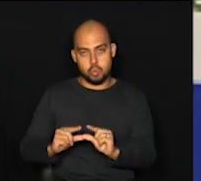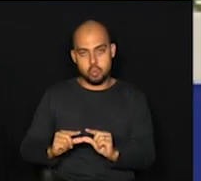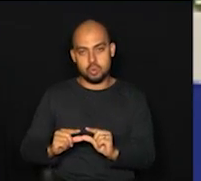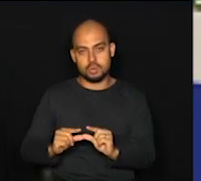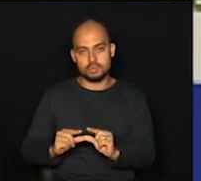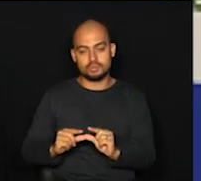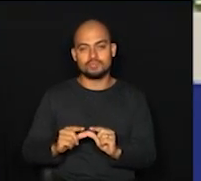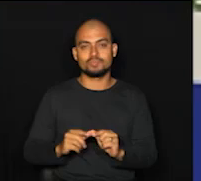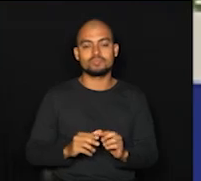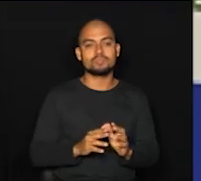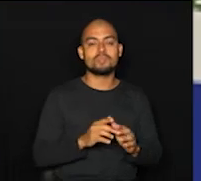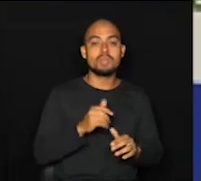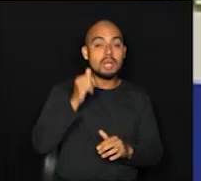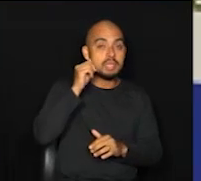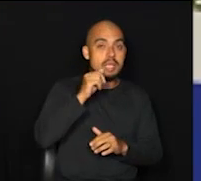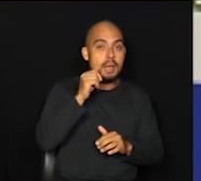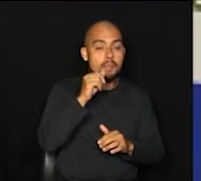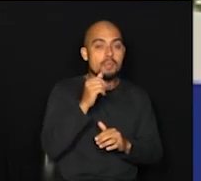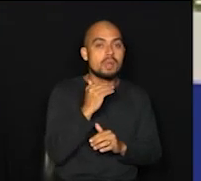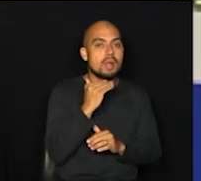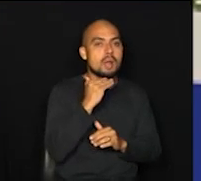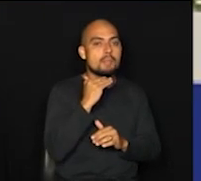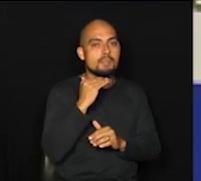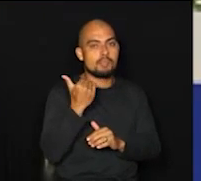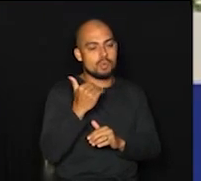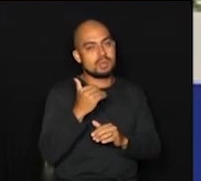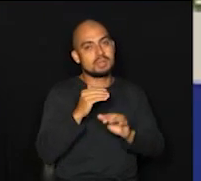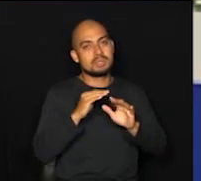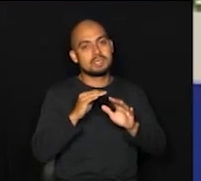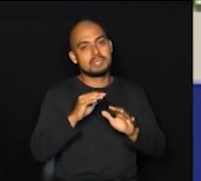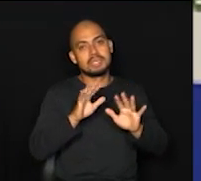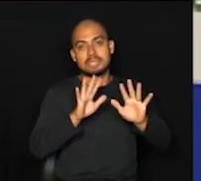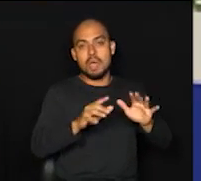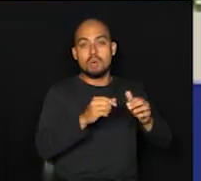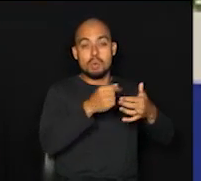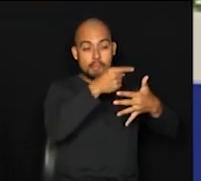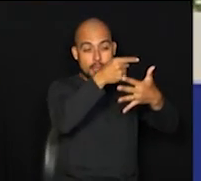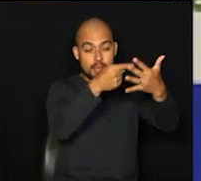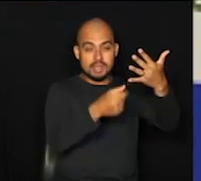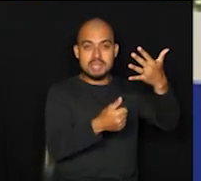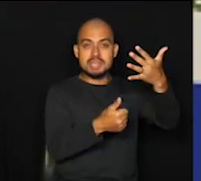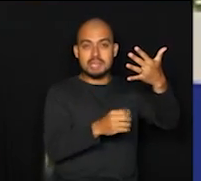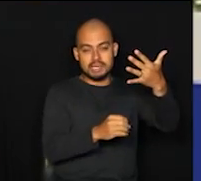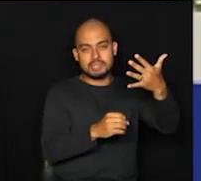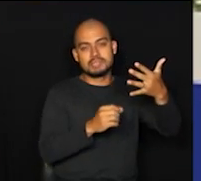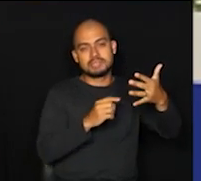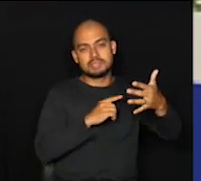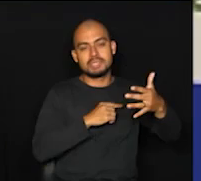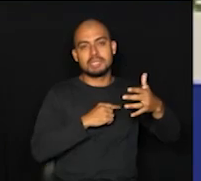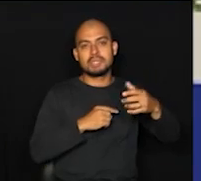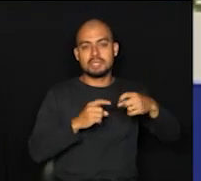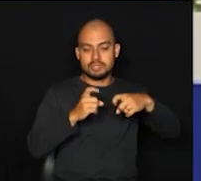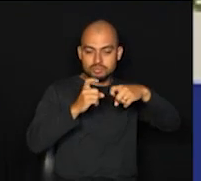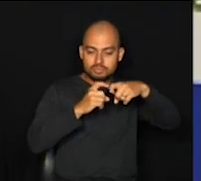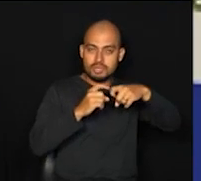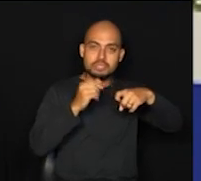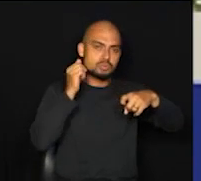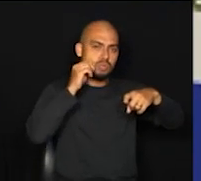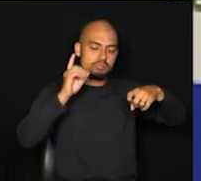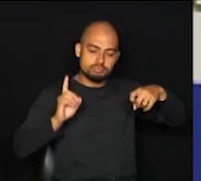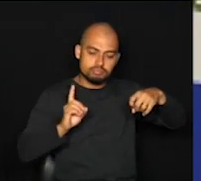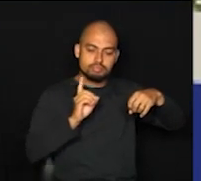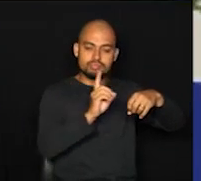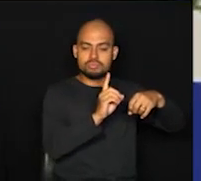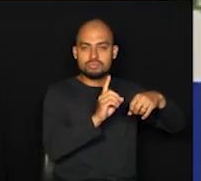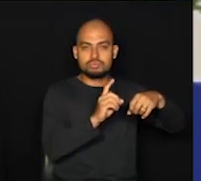morte por câncer em mulher em Campinas. E isso se deveu ao Papa Nicolau. Isso é uma coisa importantíssima, algo que foi feito